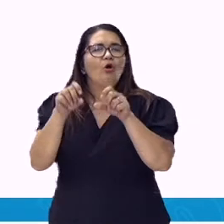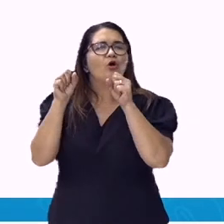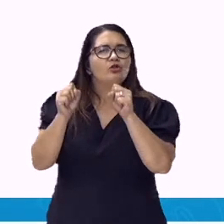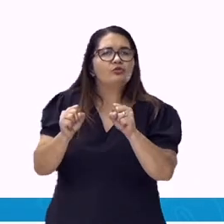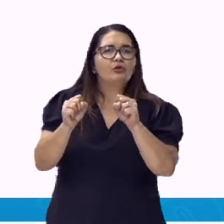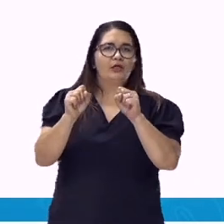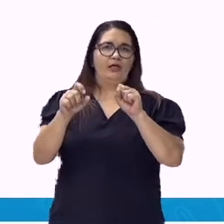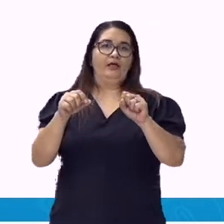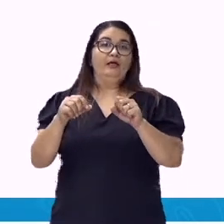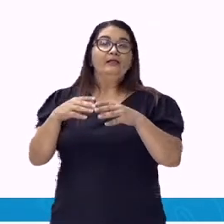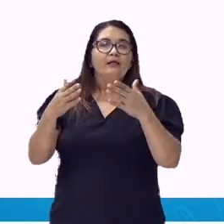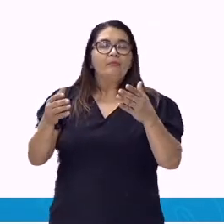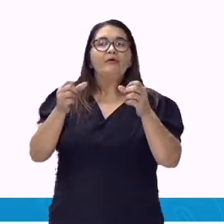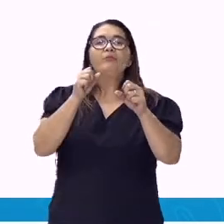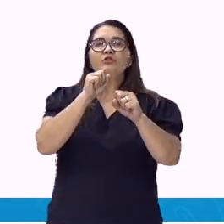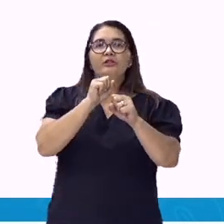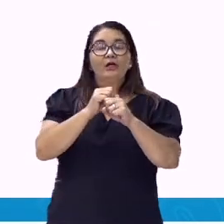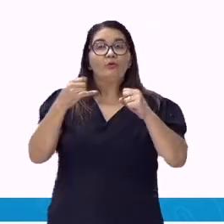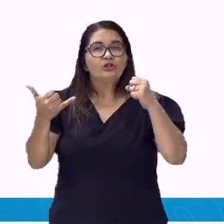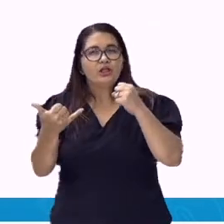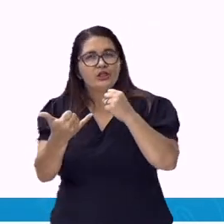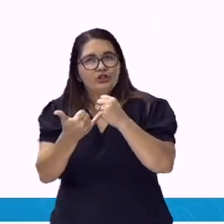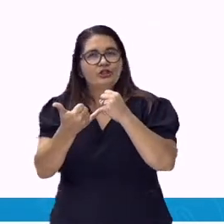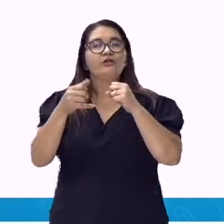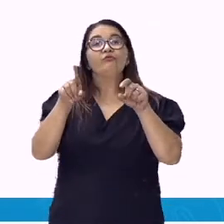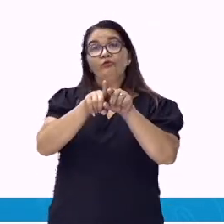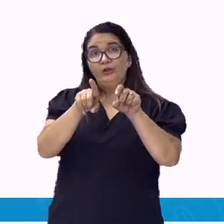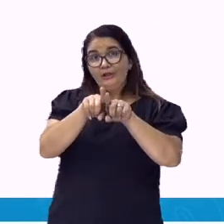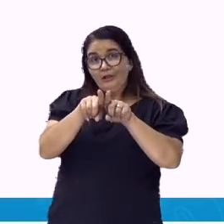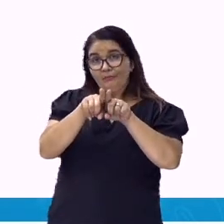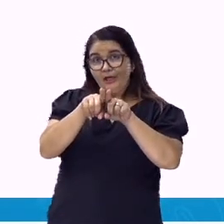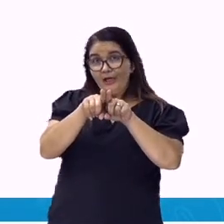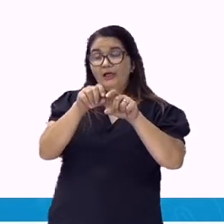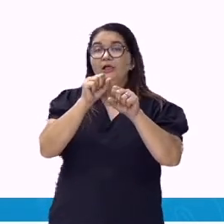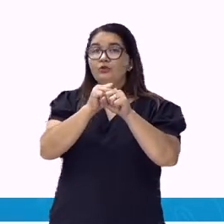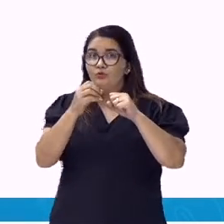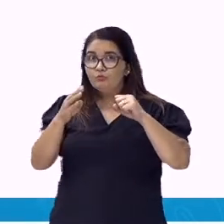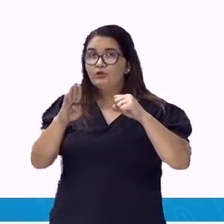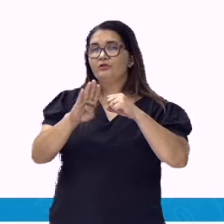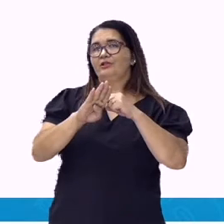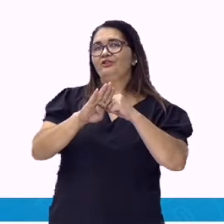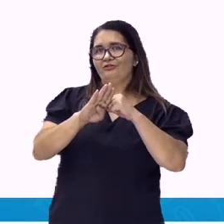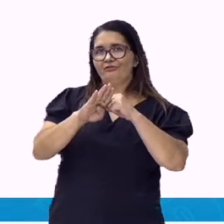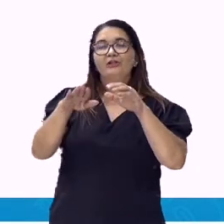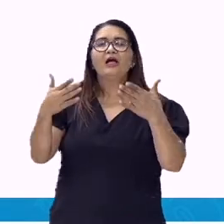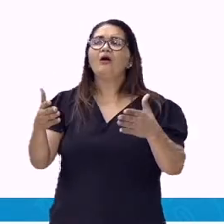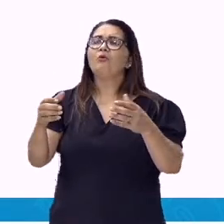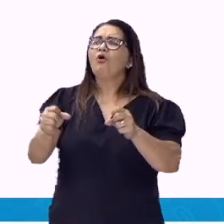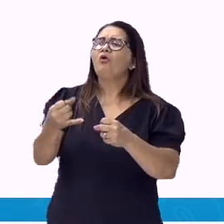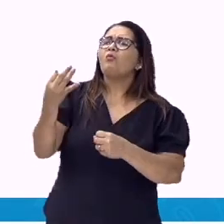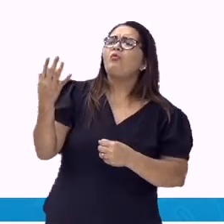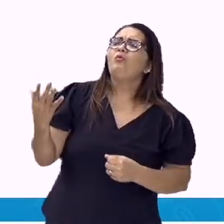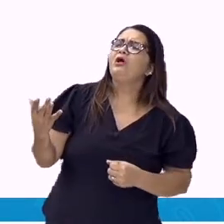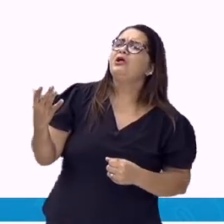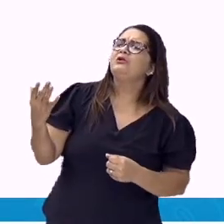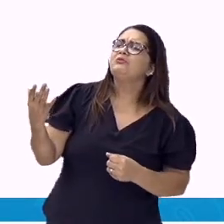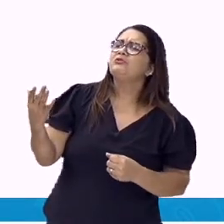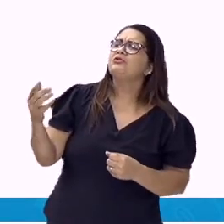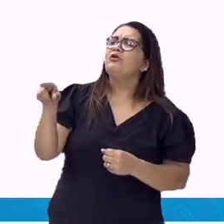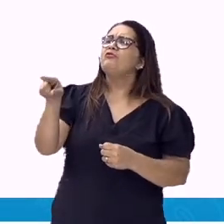substantivo como um pronome adjetivo. Exemplo. Quantos são vocês? Quantos anos fez?